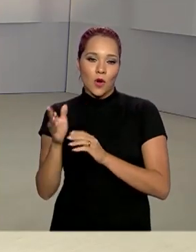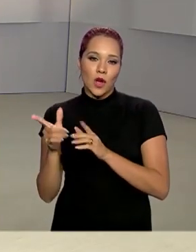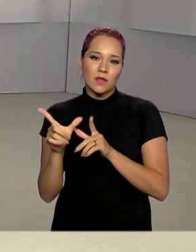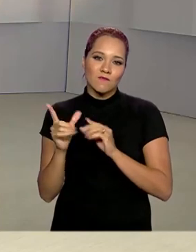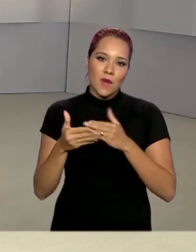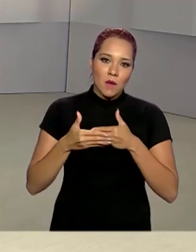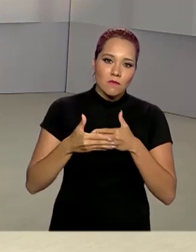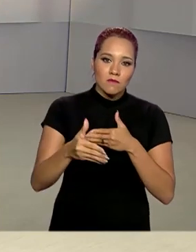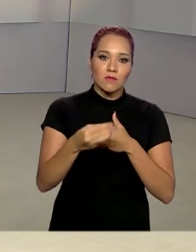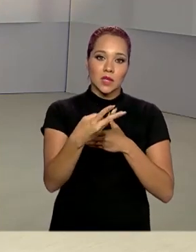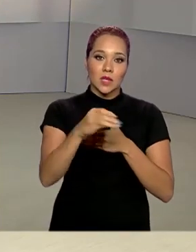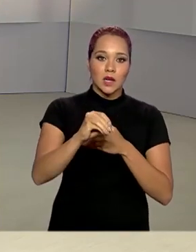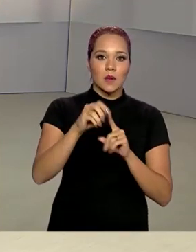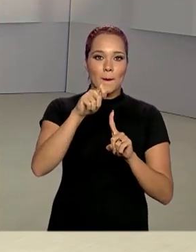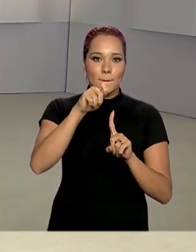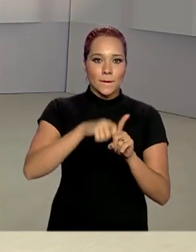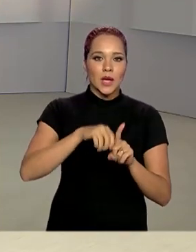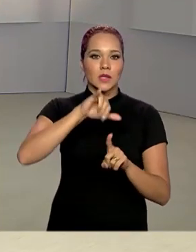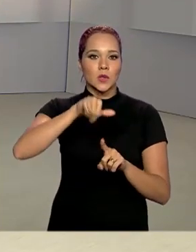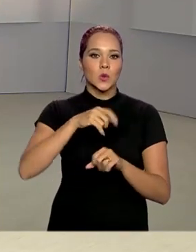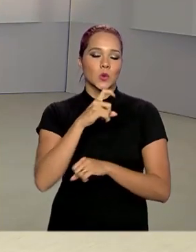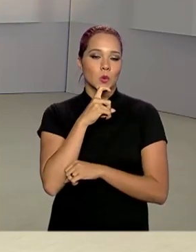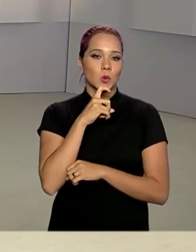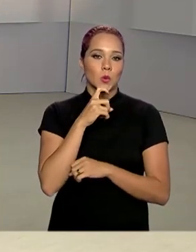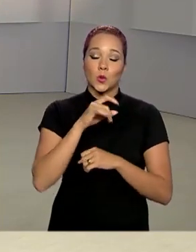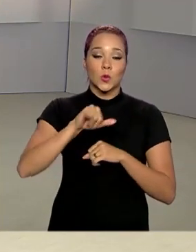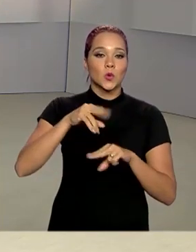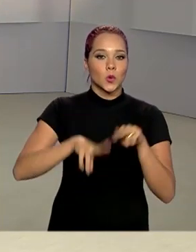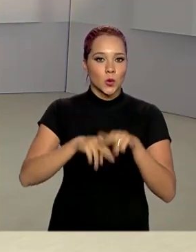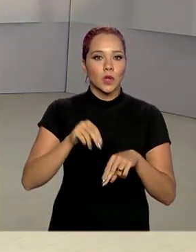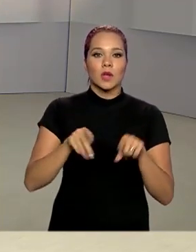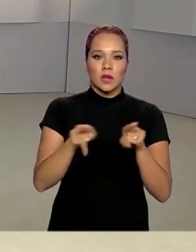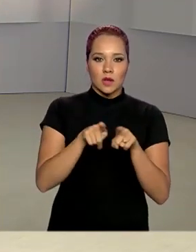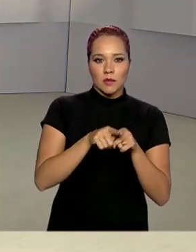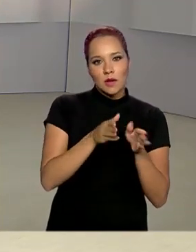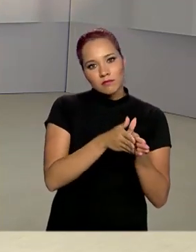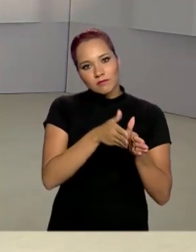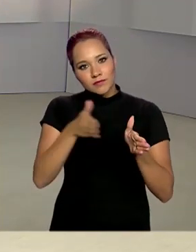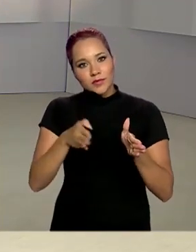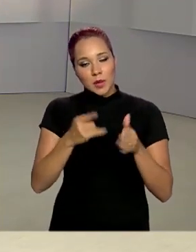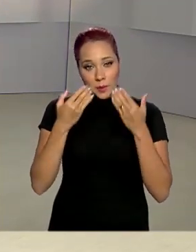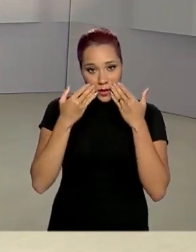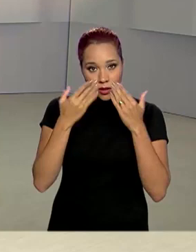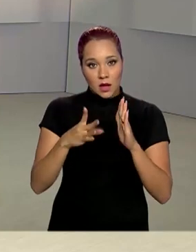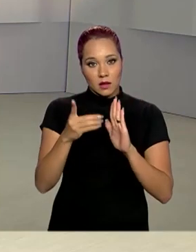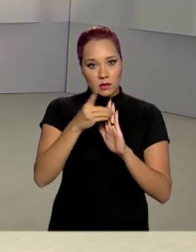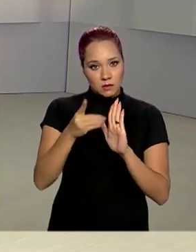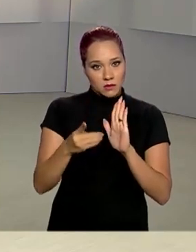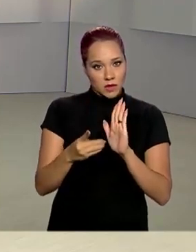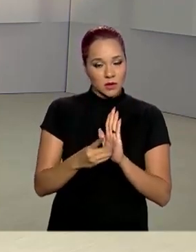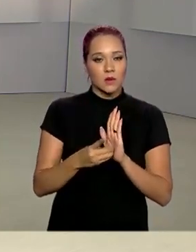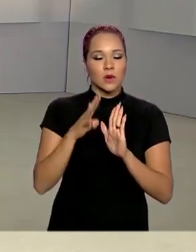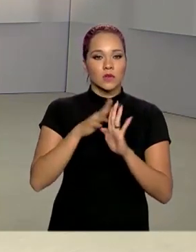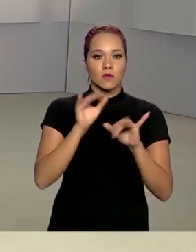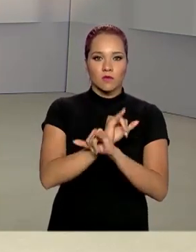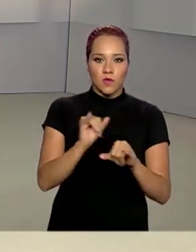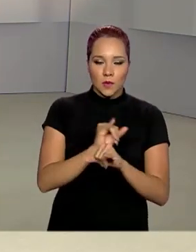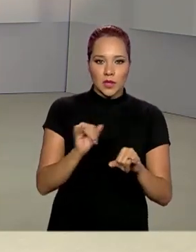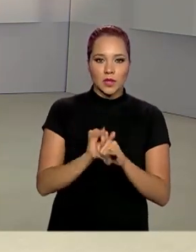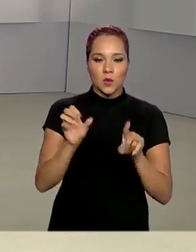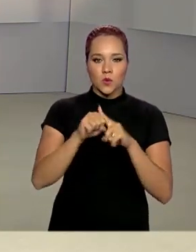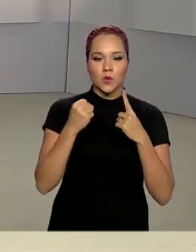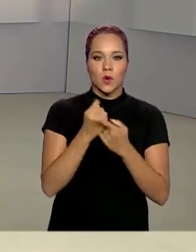para 30 de junho. Também foi prorrogado para a mesma data o prazo para apresentar a Declaração de Informações